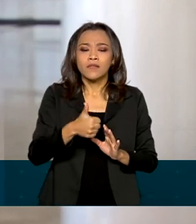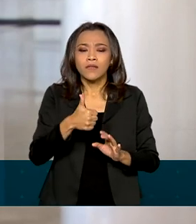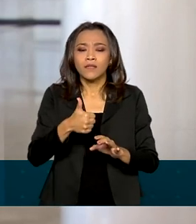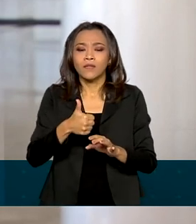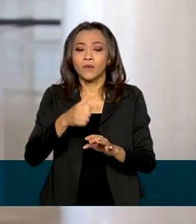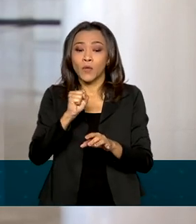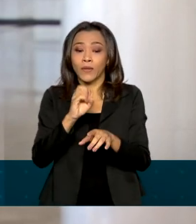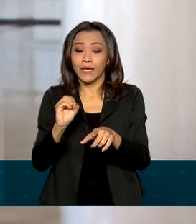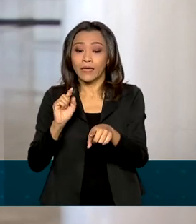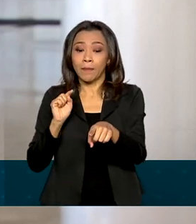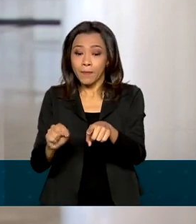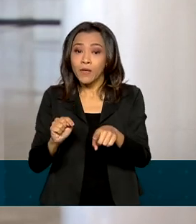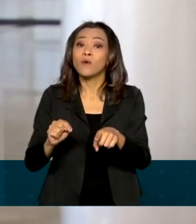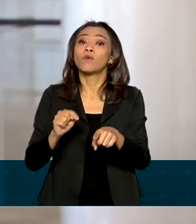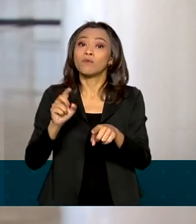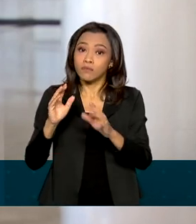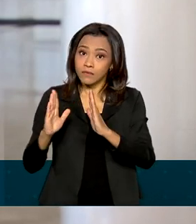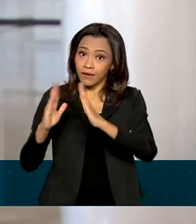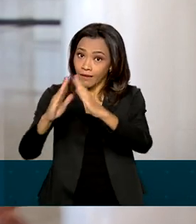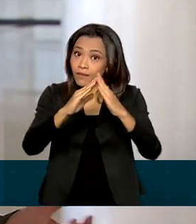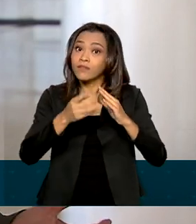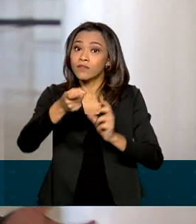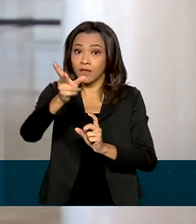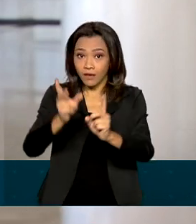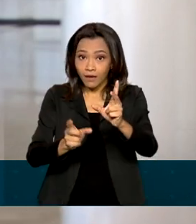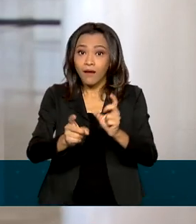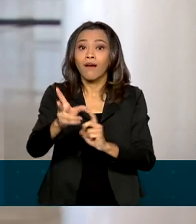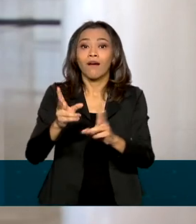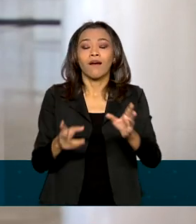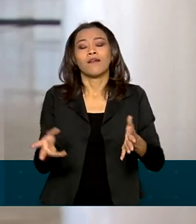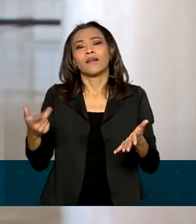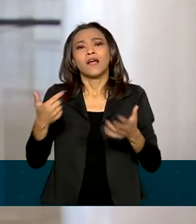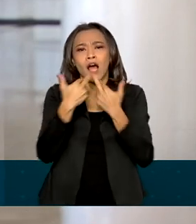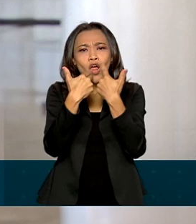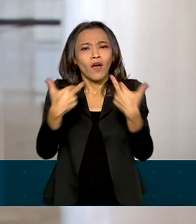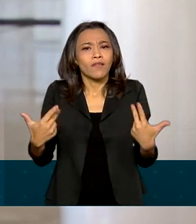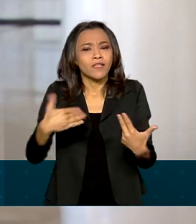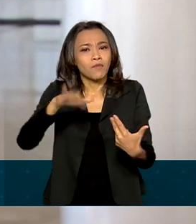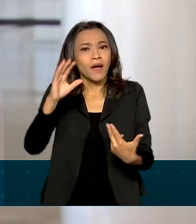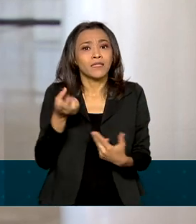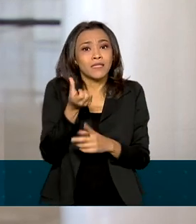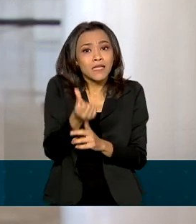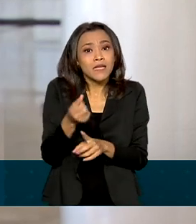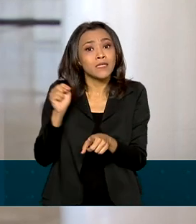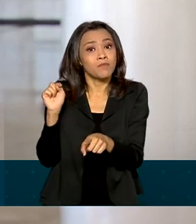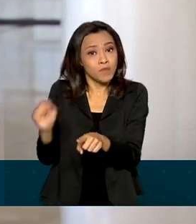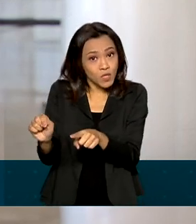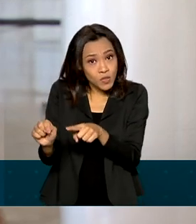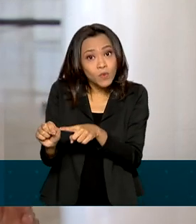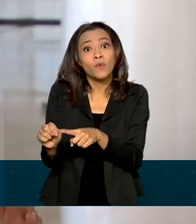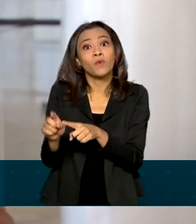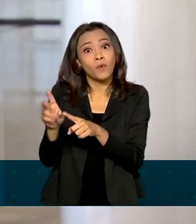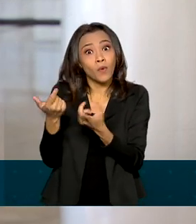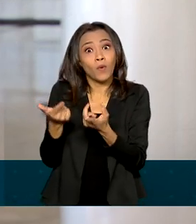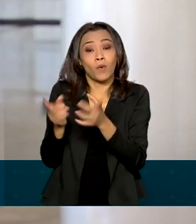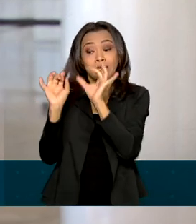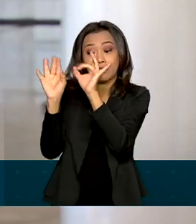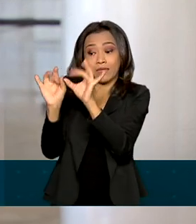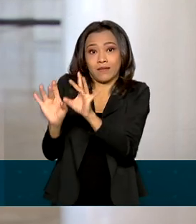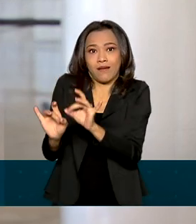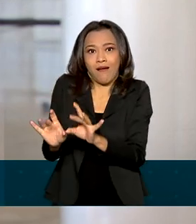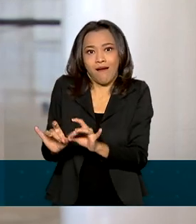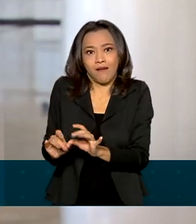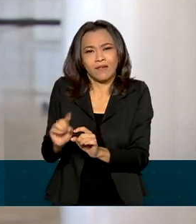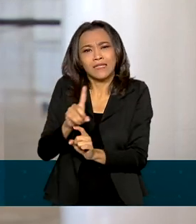a participação de mais de 600 construtoras. A novidade será a venda de mais de 6 mil imóveis com condições especiais. 100